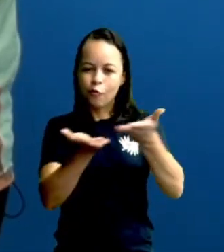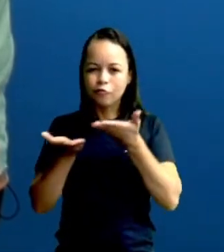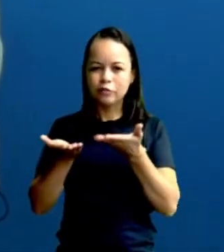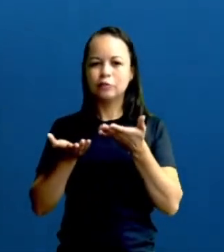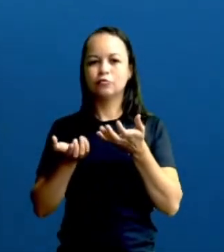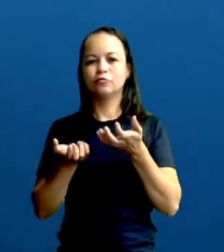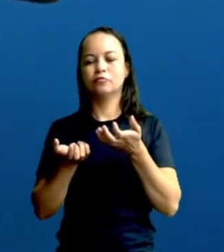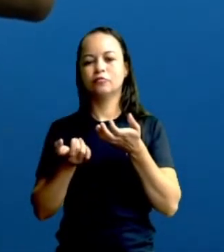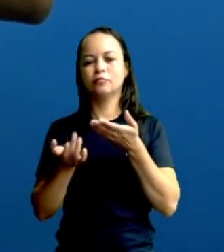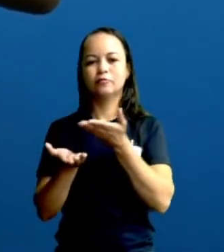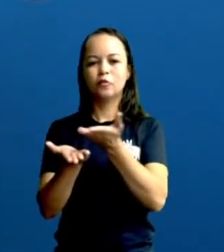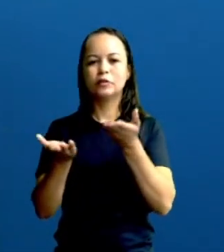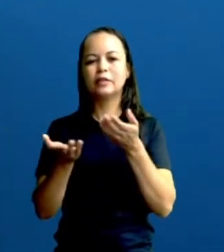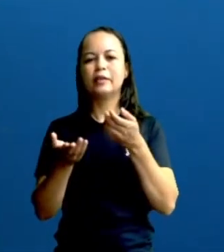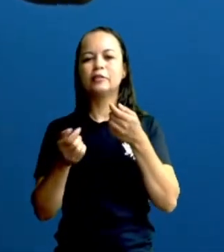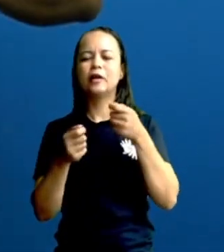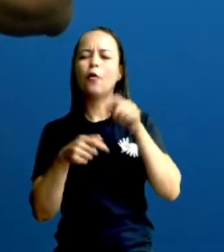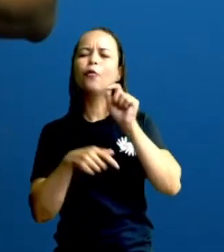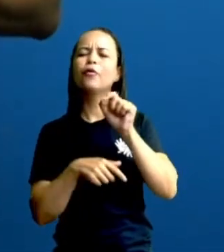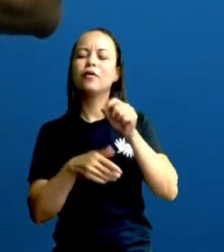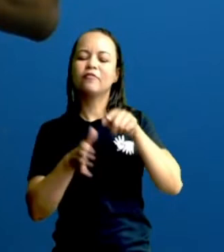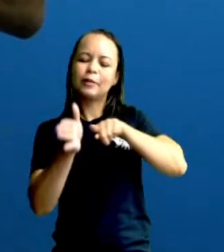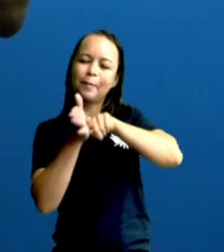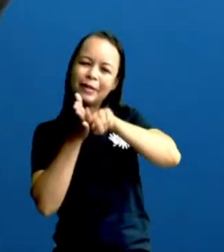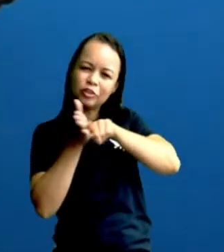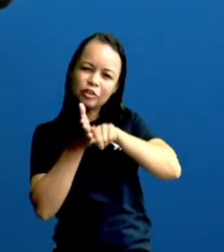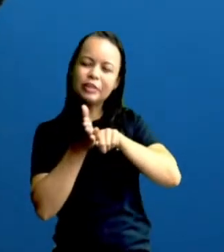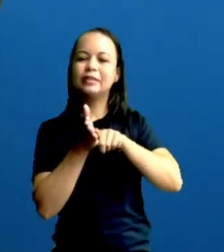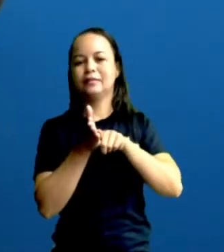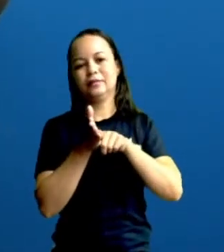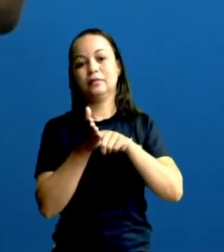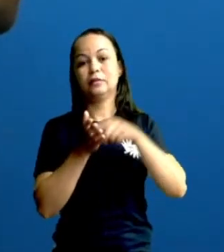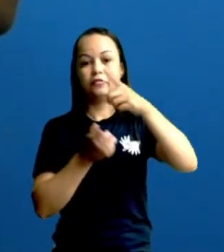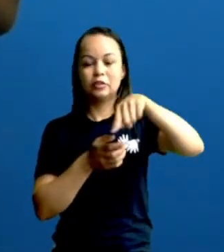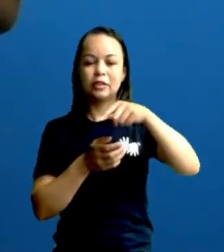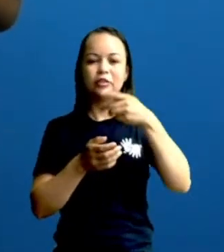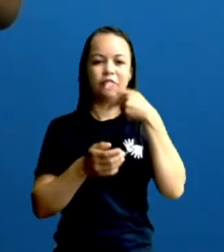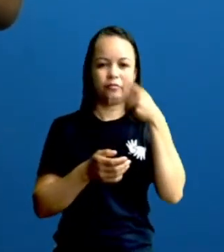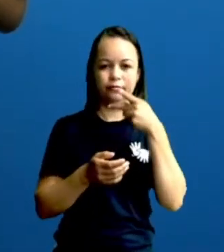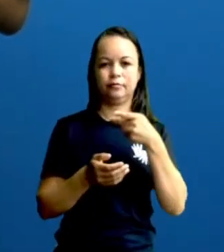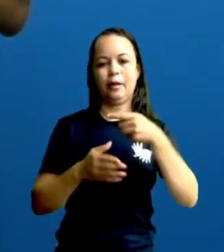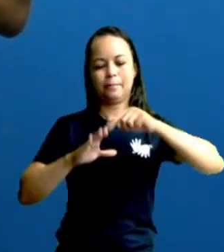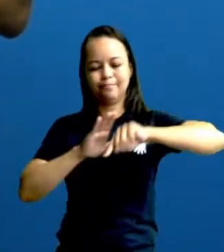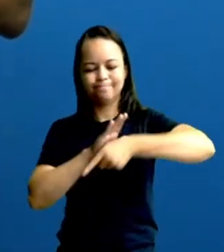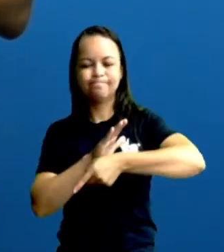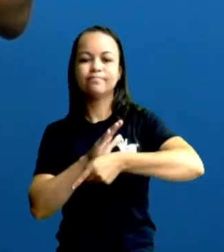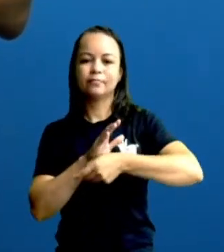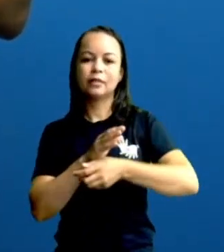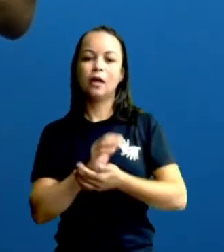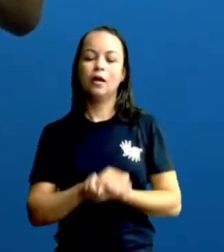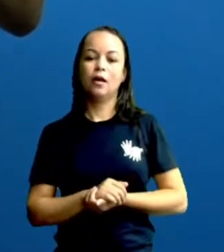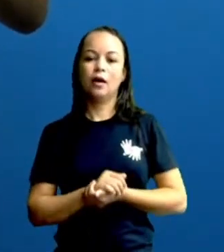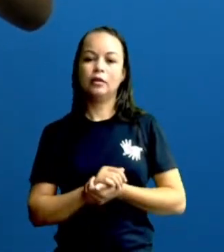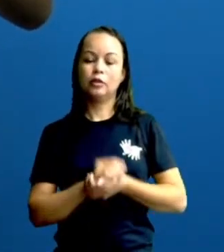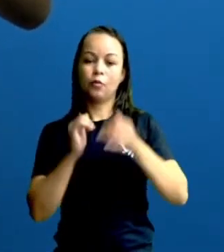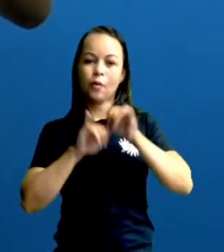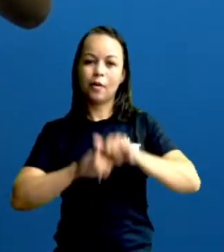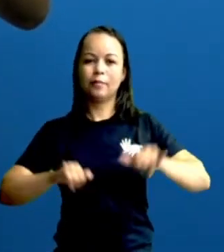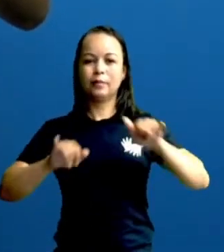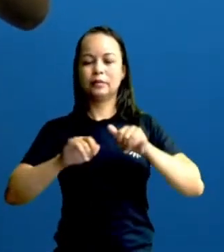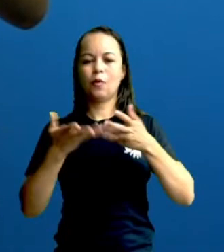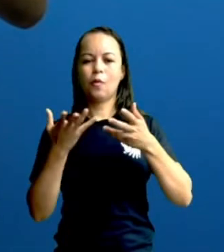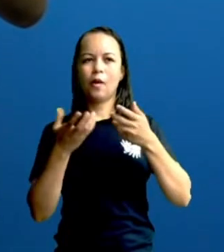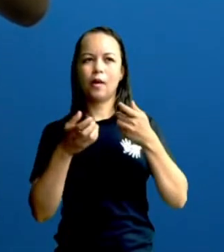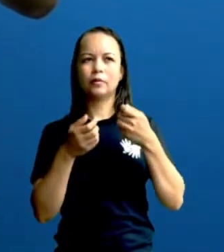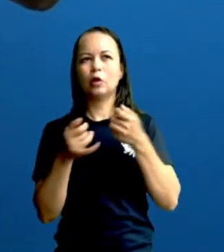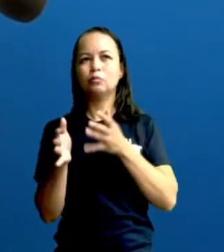você a fazer uma pesquisa disso que a gente vai falar mais aprofundada. Porque, gente, se tem uma coisa... E aqui eu vou trazer uma menção a partir do